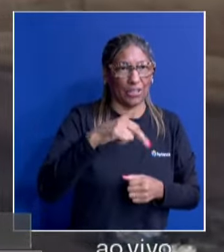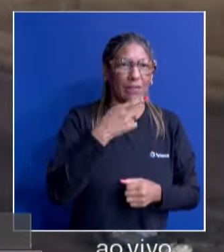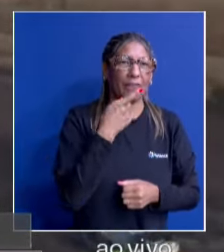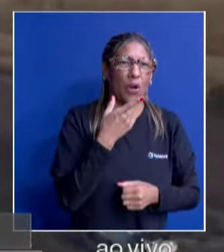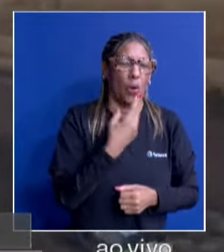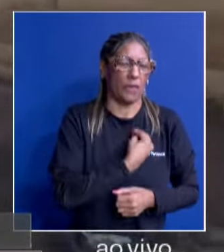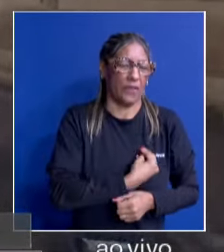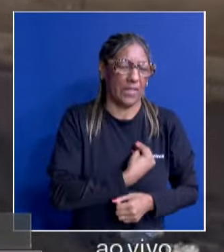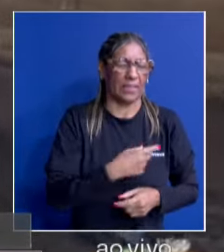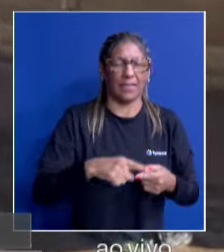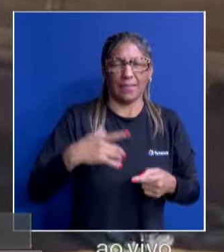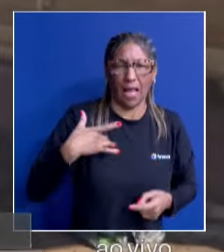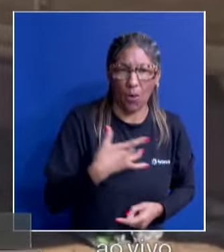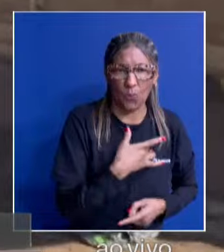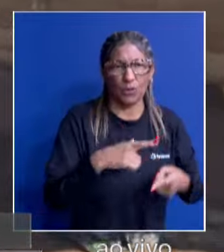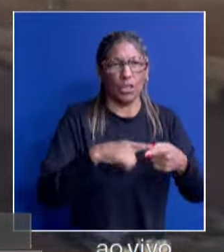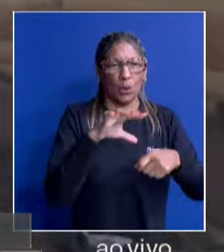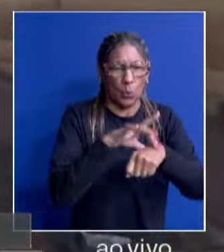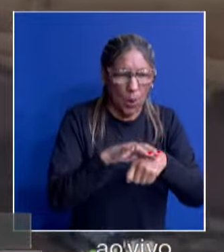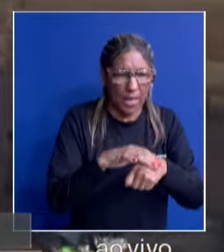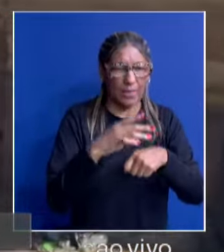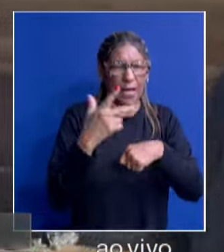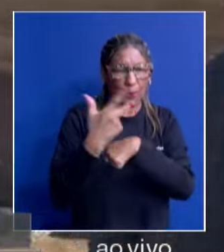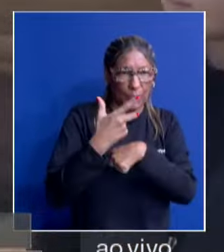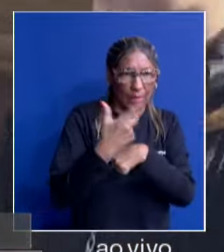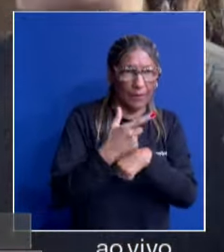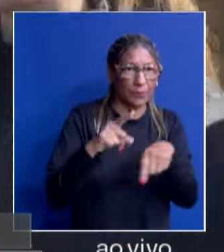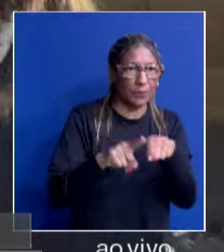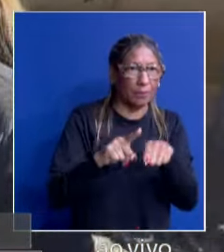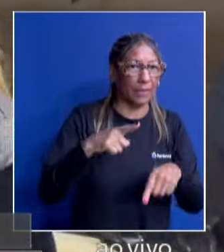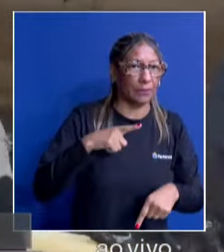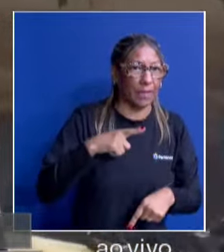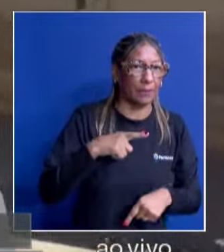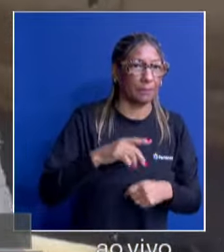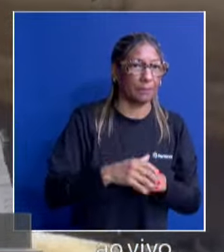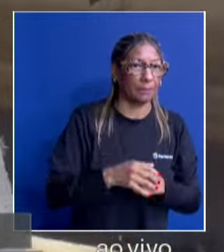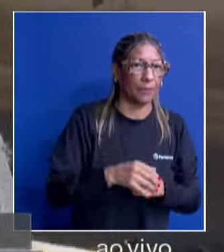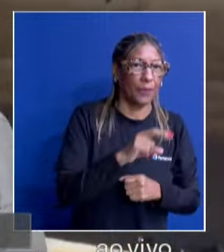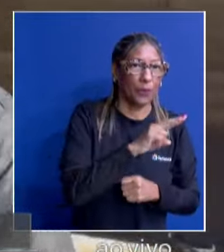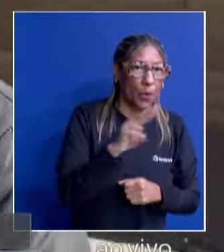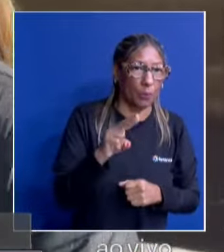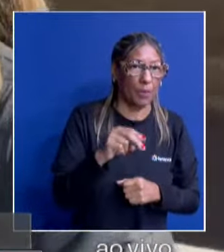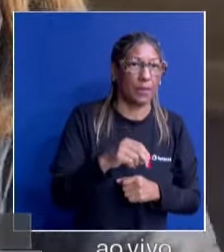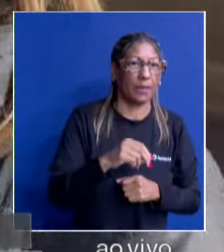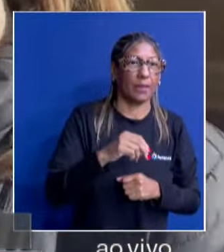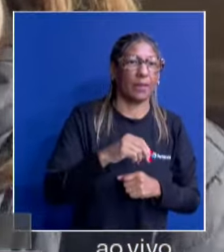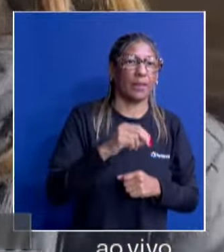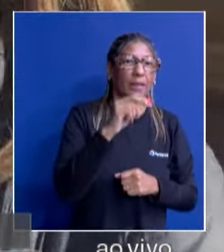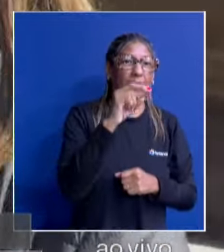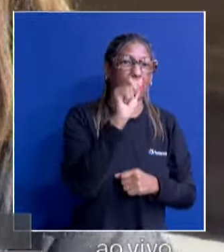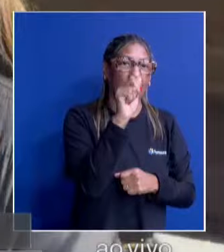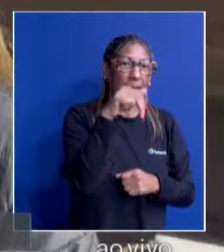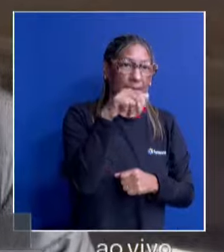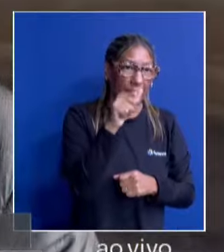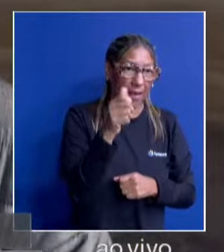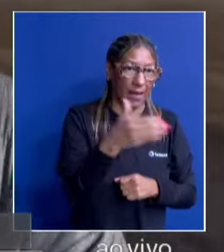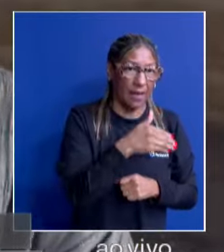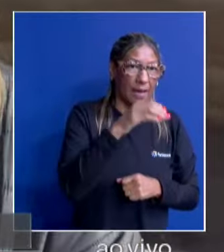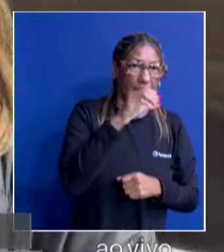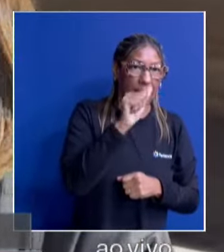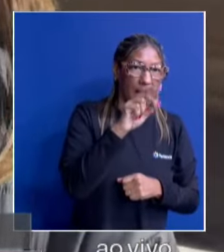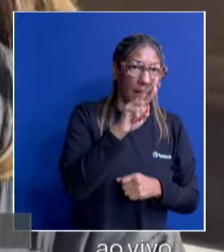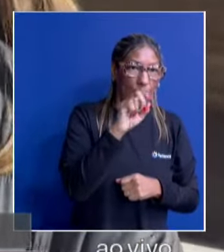vida, falando em saúde, falando também em proteção. Eu estou aqui com a, que é o nome. Ana Carolina. A Ana Carolina também é uma